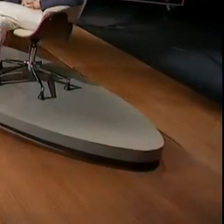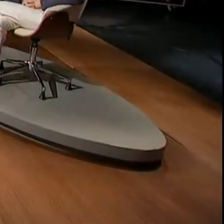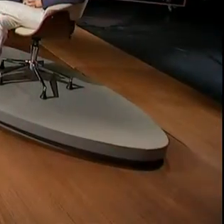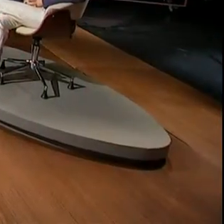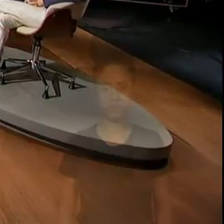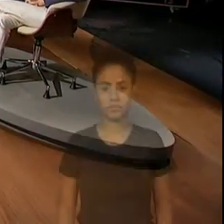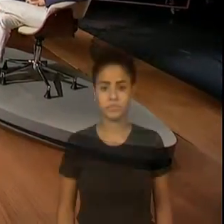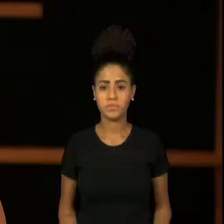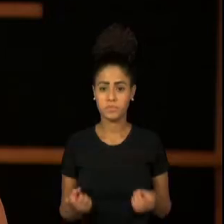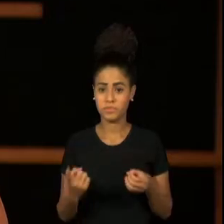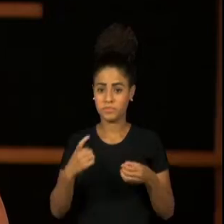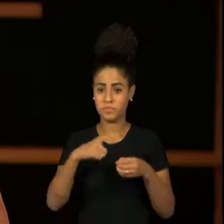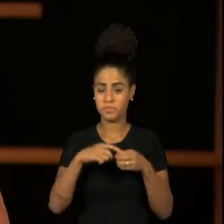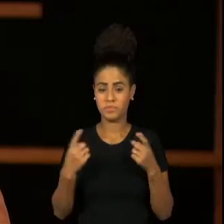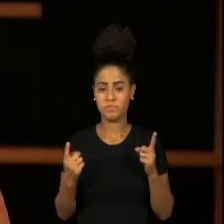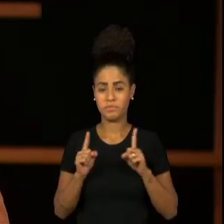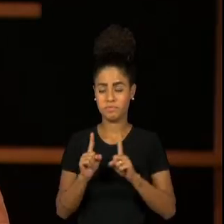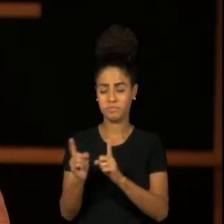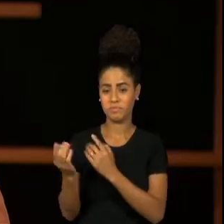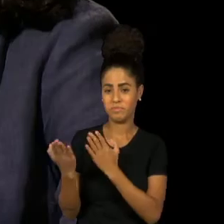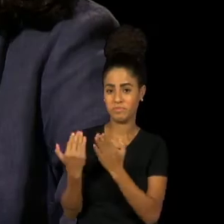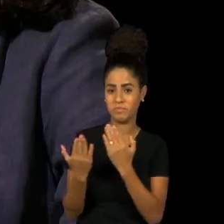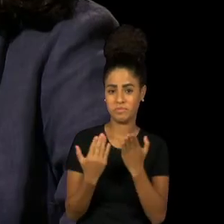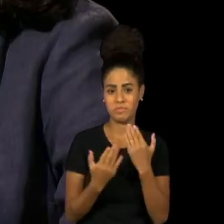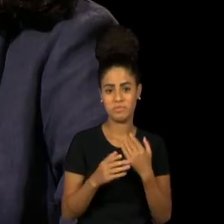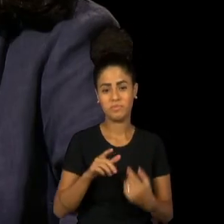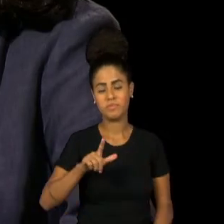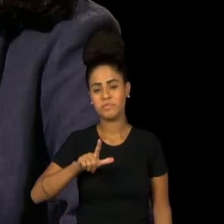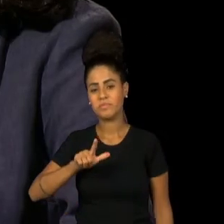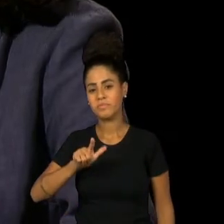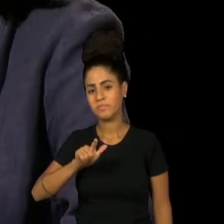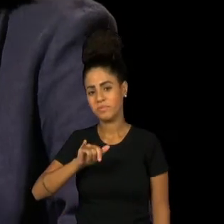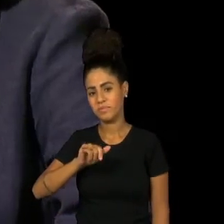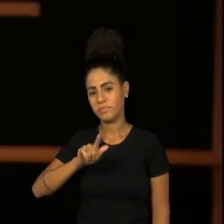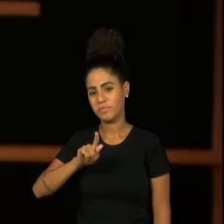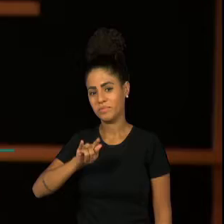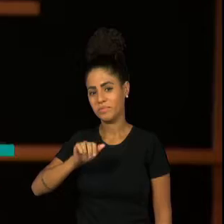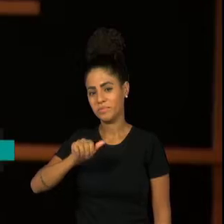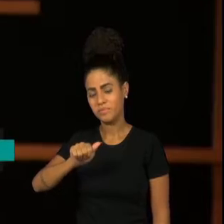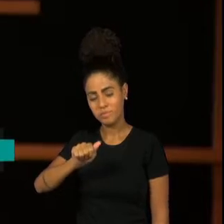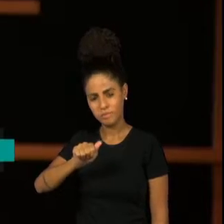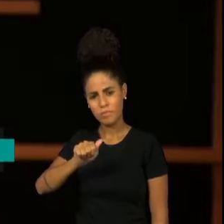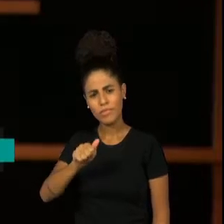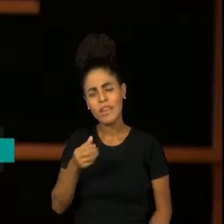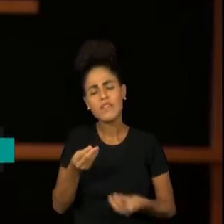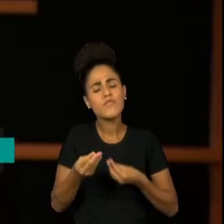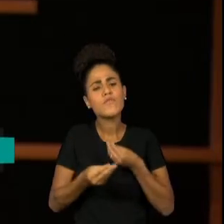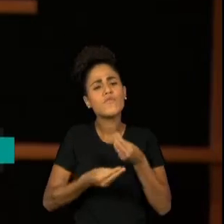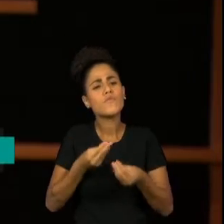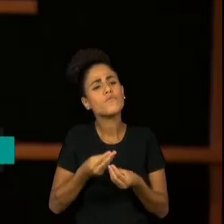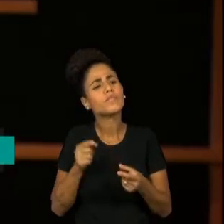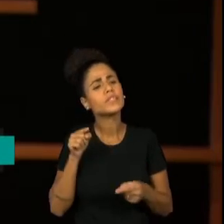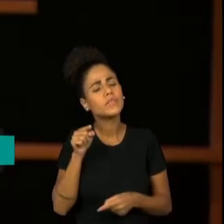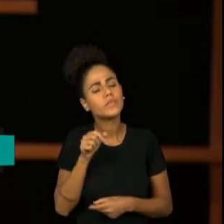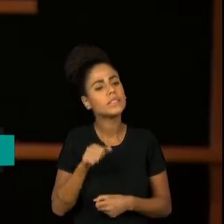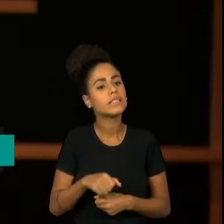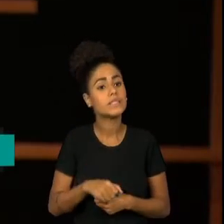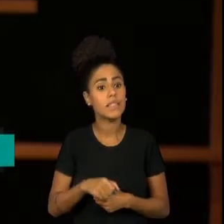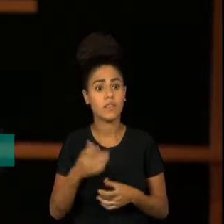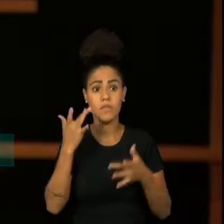Estamos de volta para o nosso bate-papo com Lígia Cortes. Lígia, como é que você foi parar no espetáculo